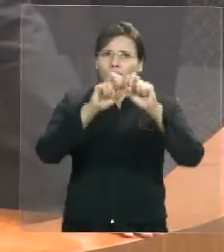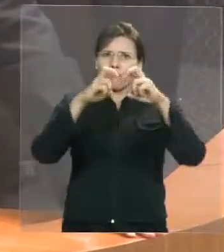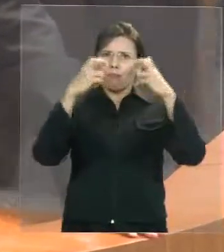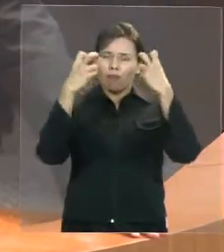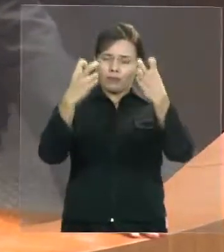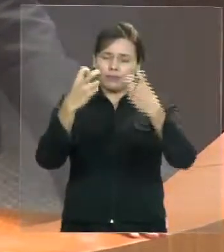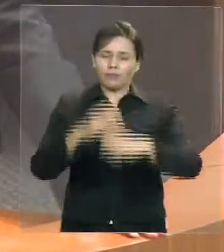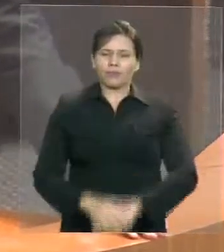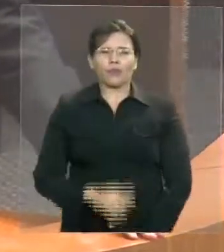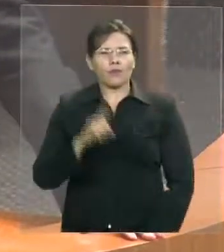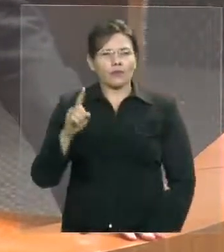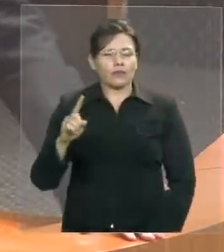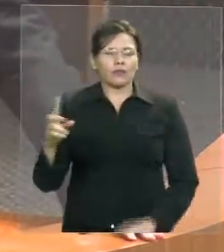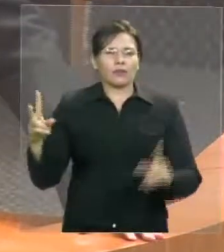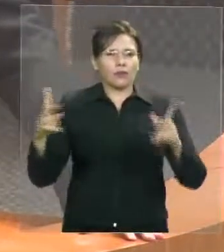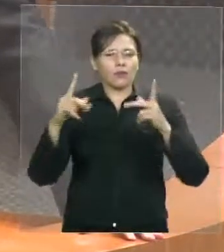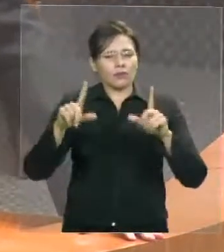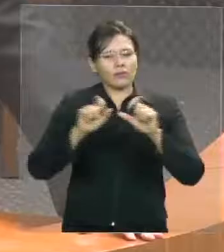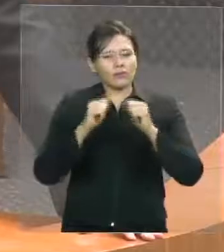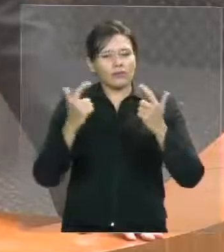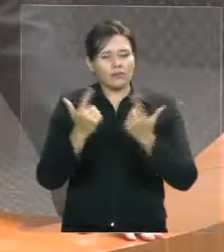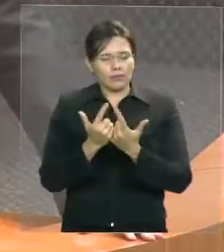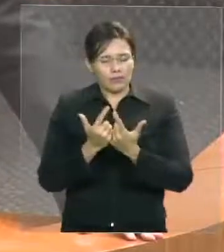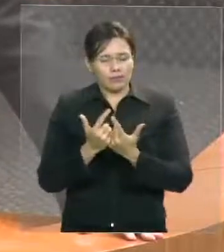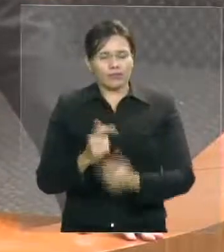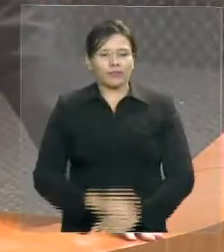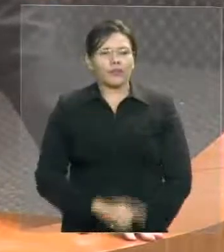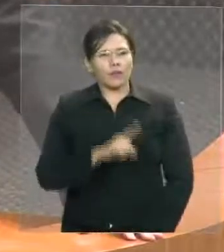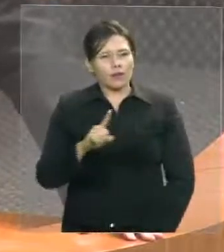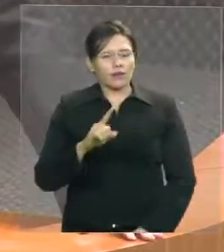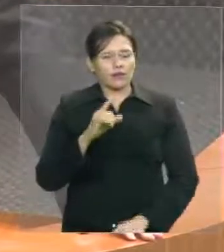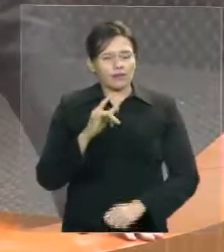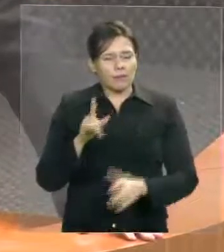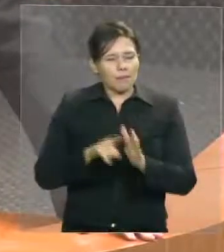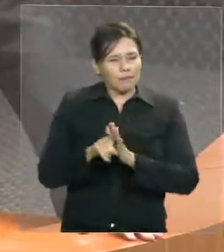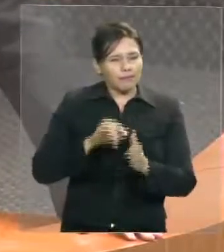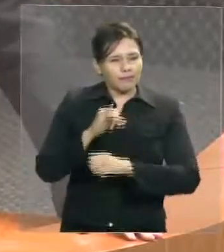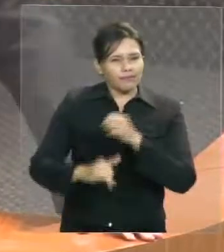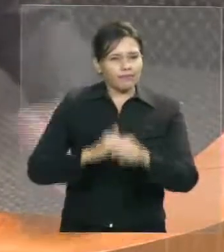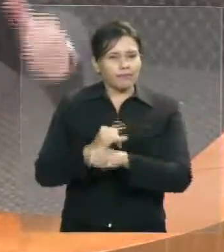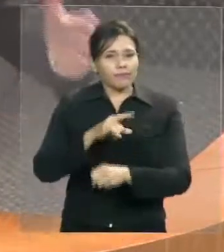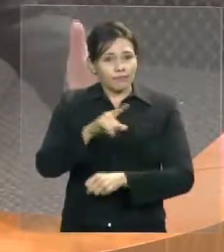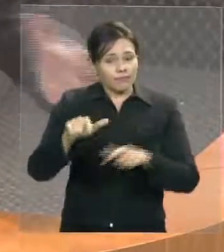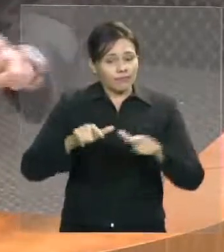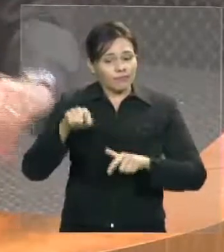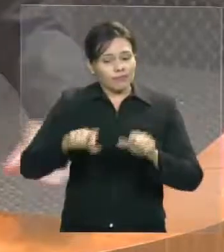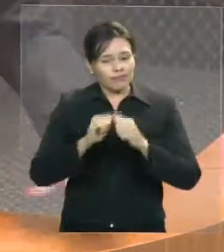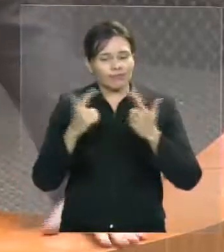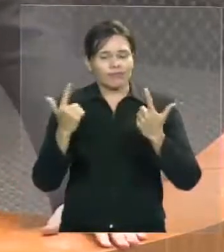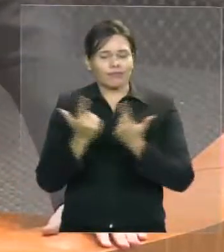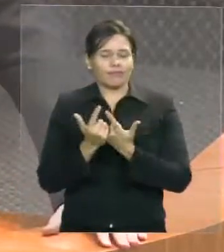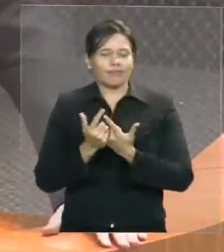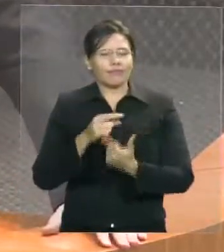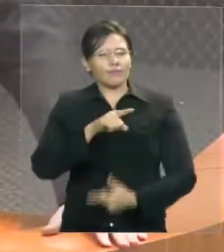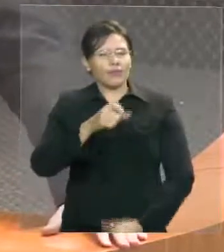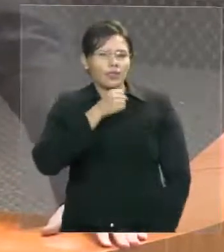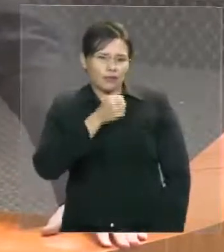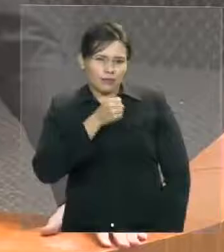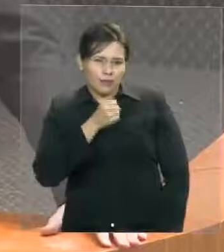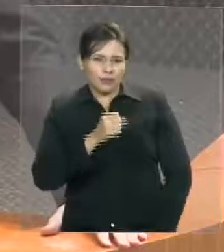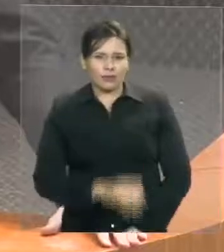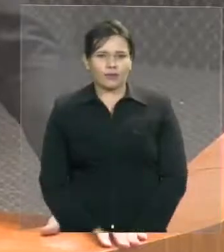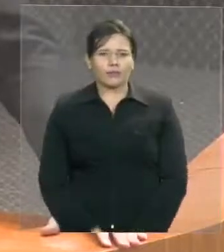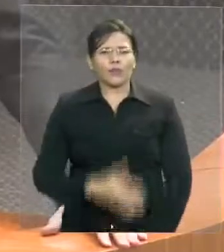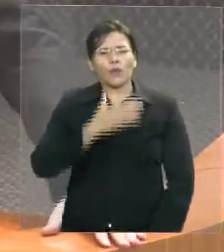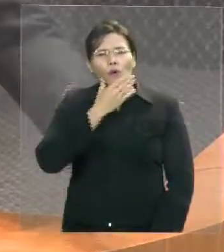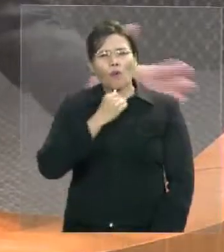telespectadores da TV Assembleia, internautas, servidores desta casa, imprensa, senhoras e